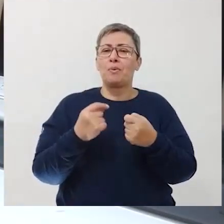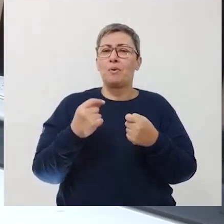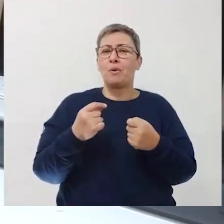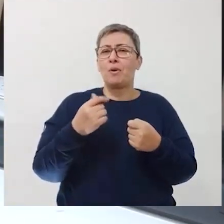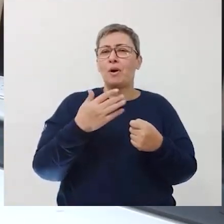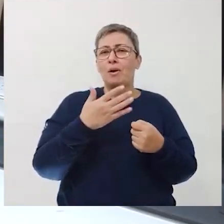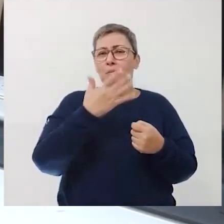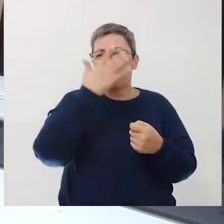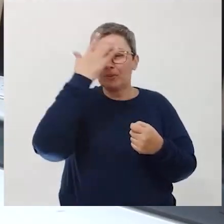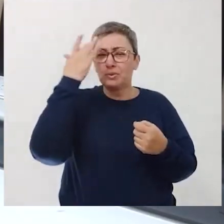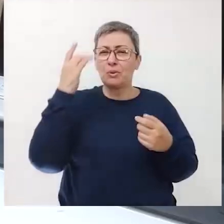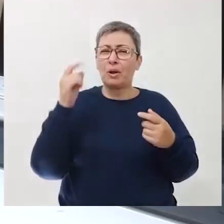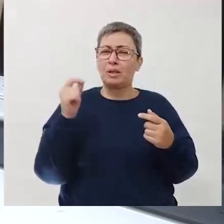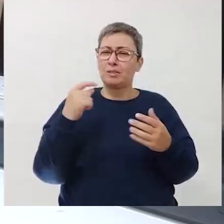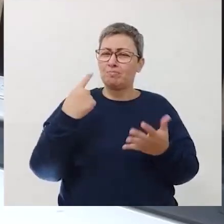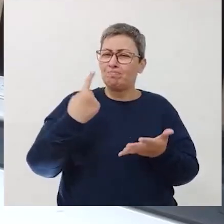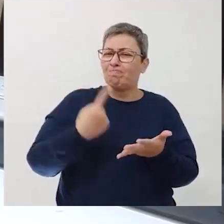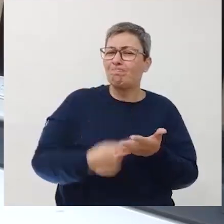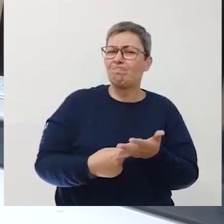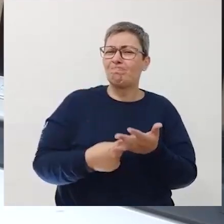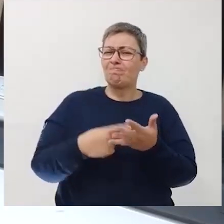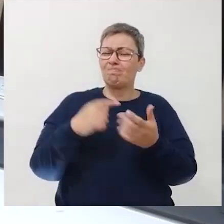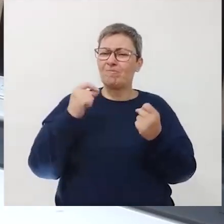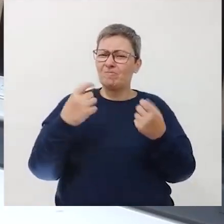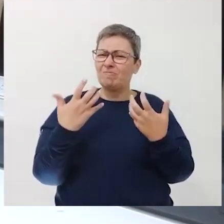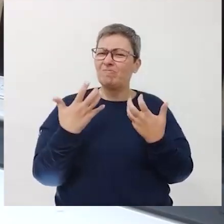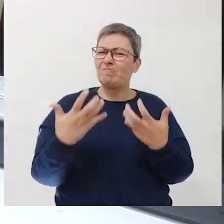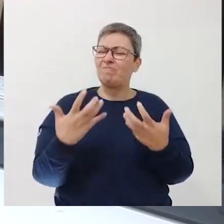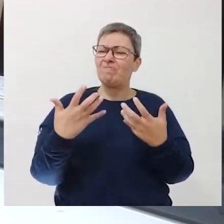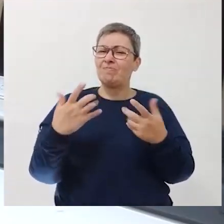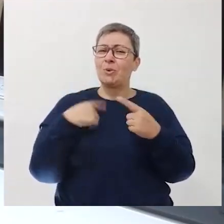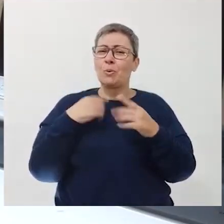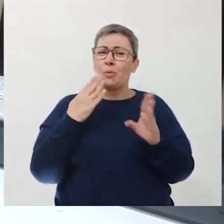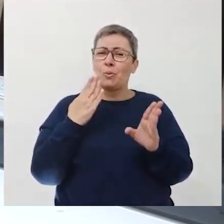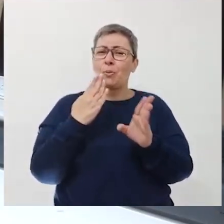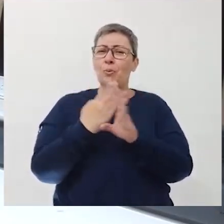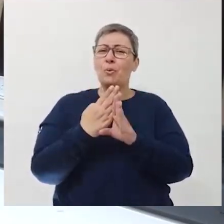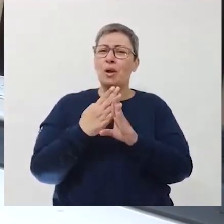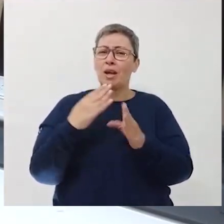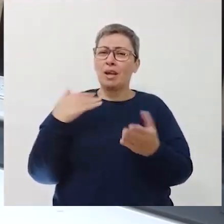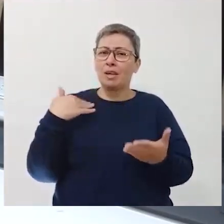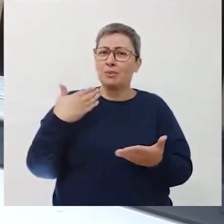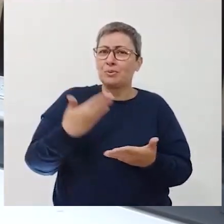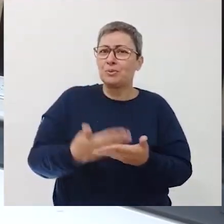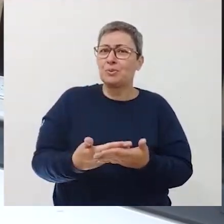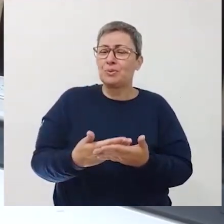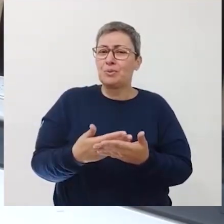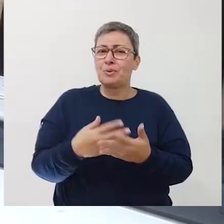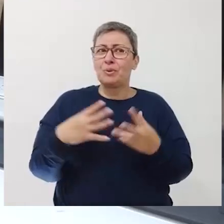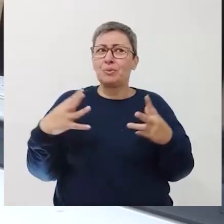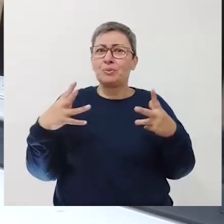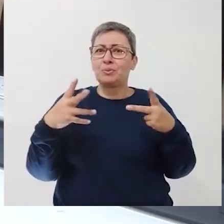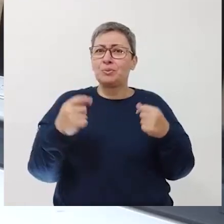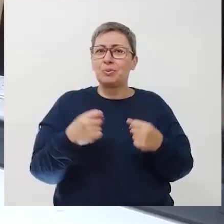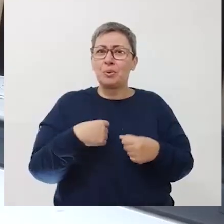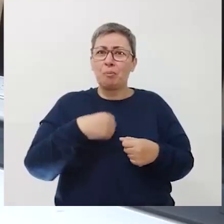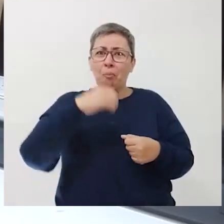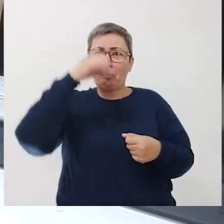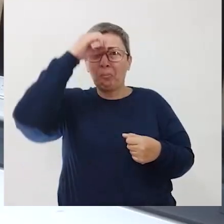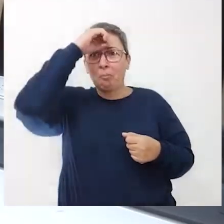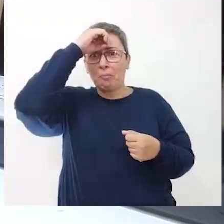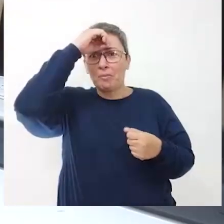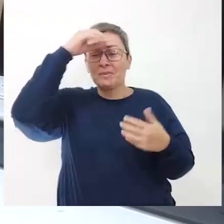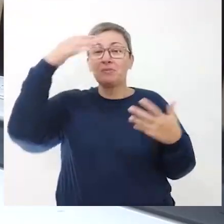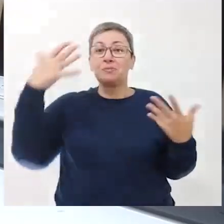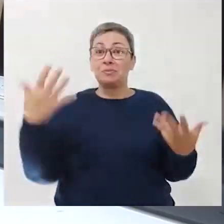homens decididos a descobrir o que até então todos desconheciam.